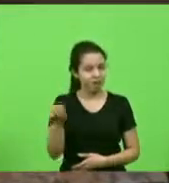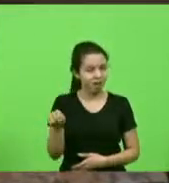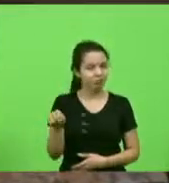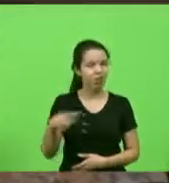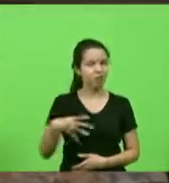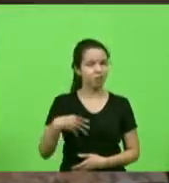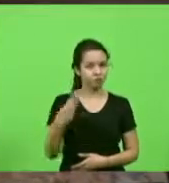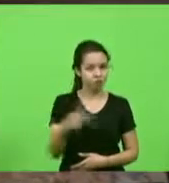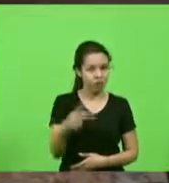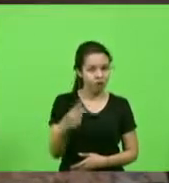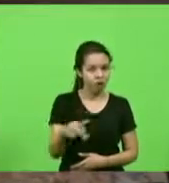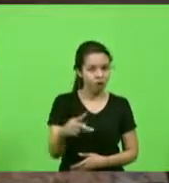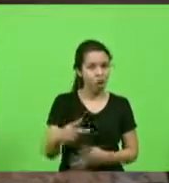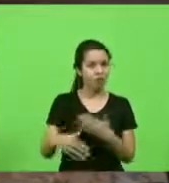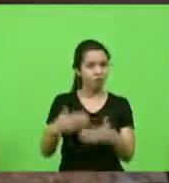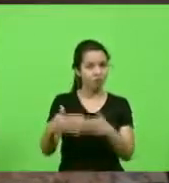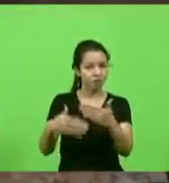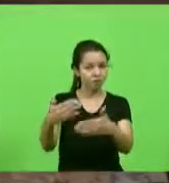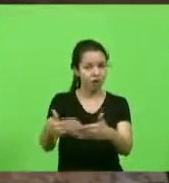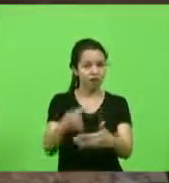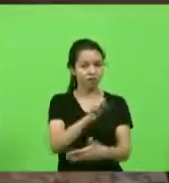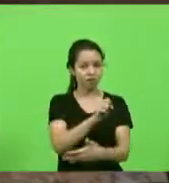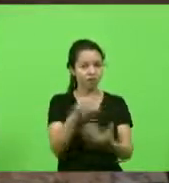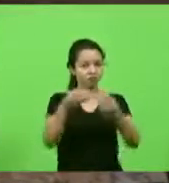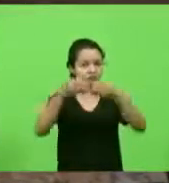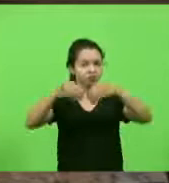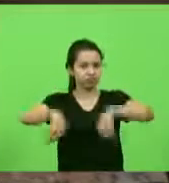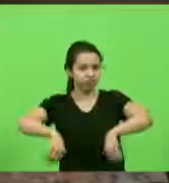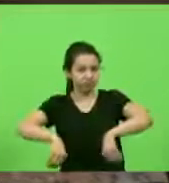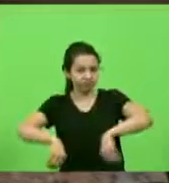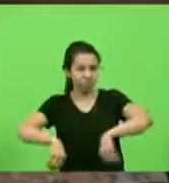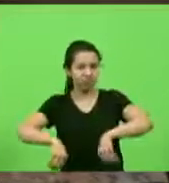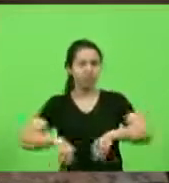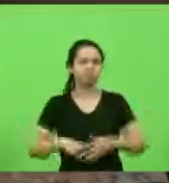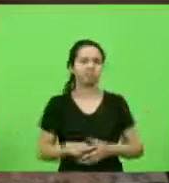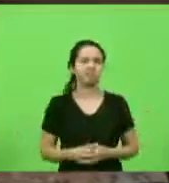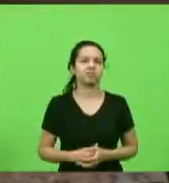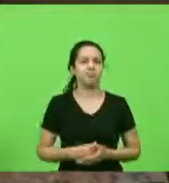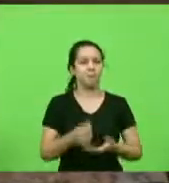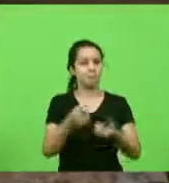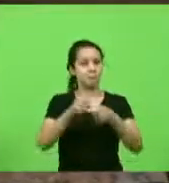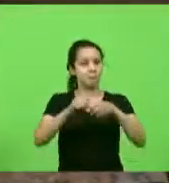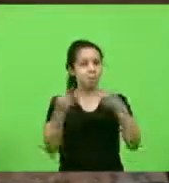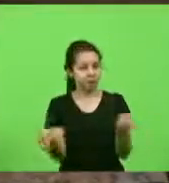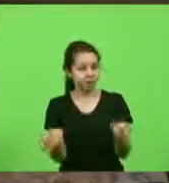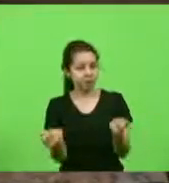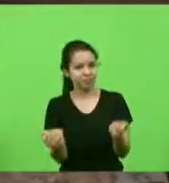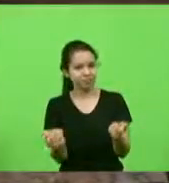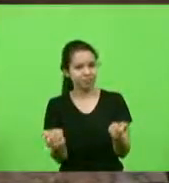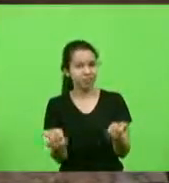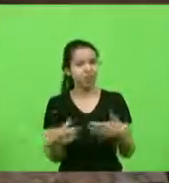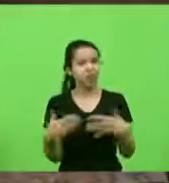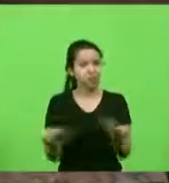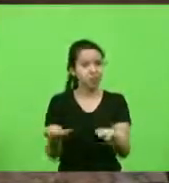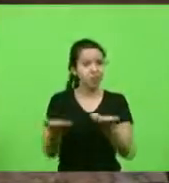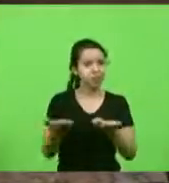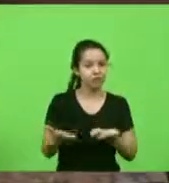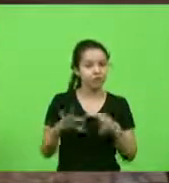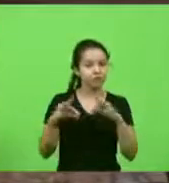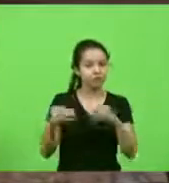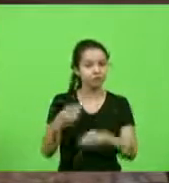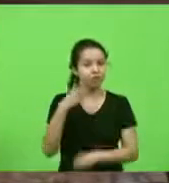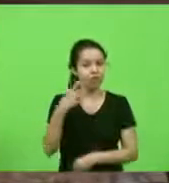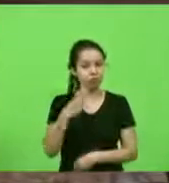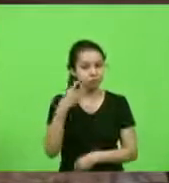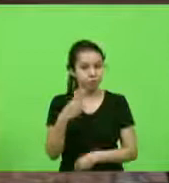santa catarina quebrada se nós não reformarmos e eu convido a todos os deputados também nós poderíamos ano passado tivemos um